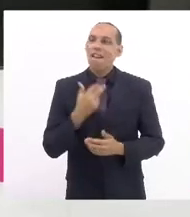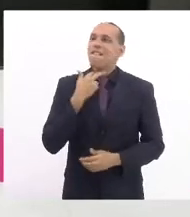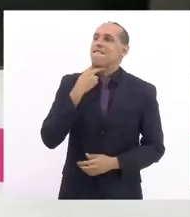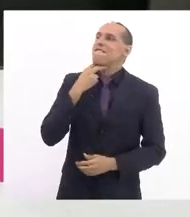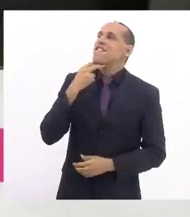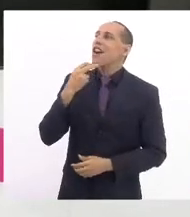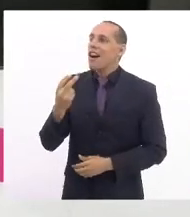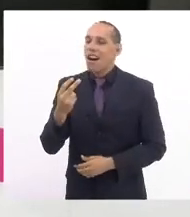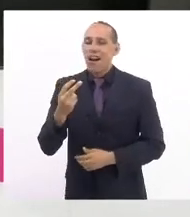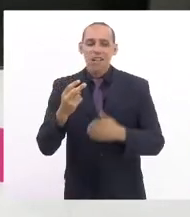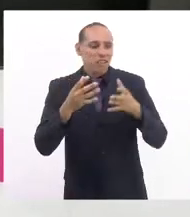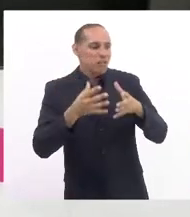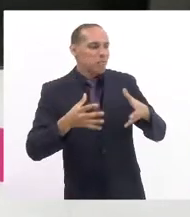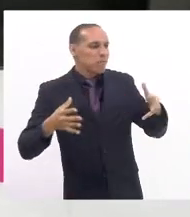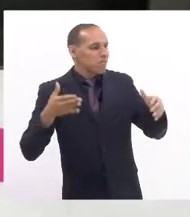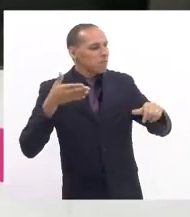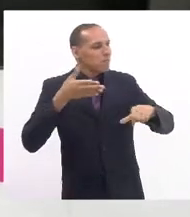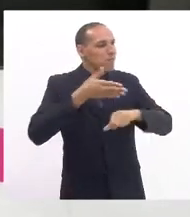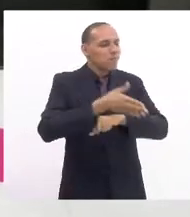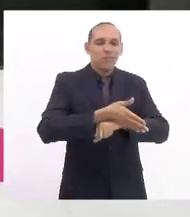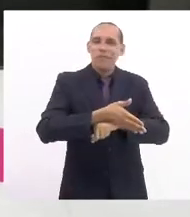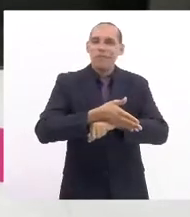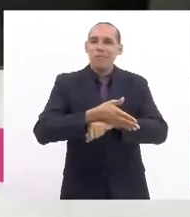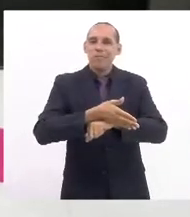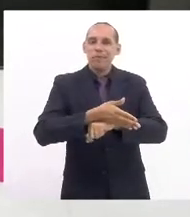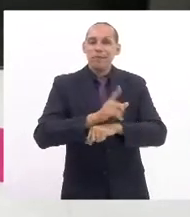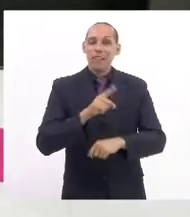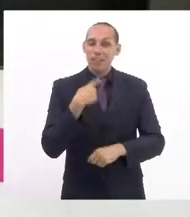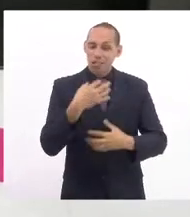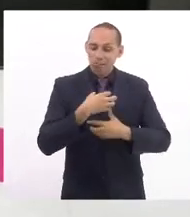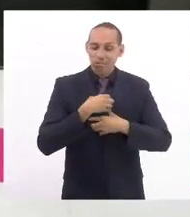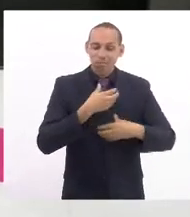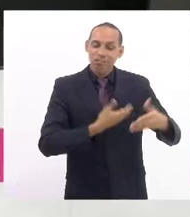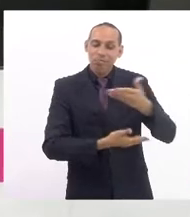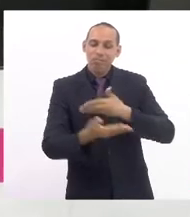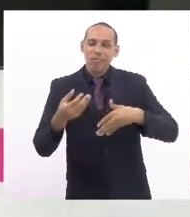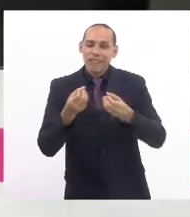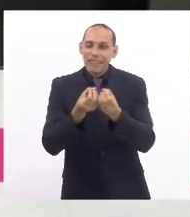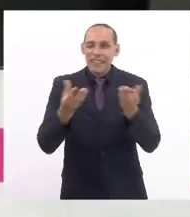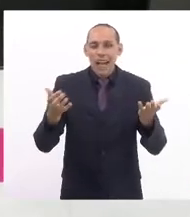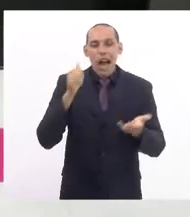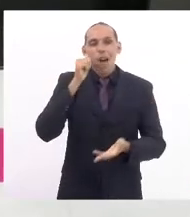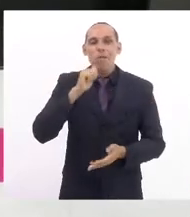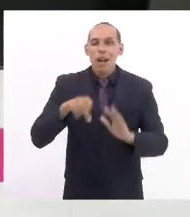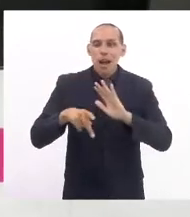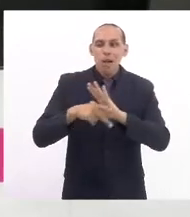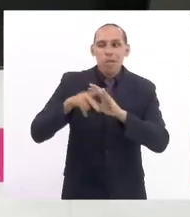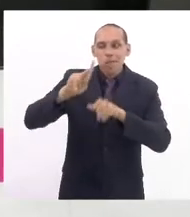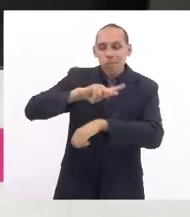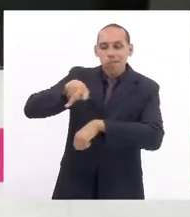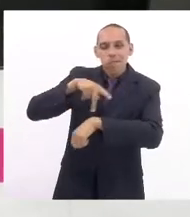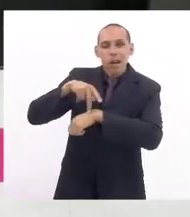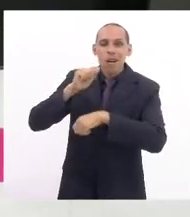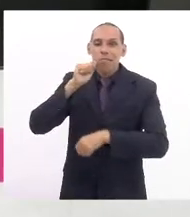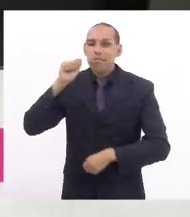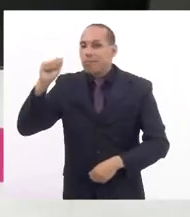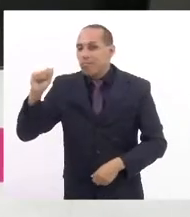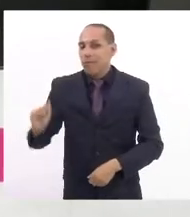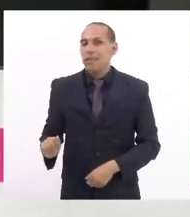por espaço e aí deixar a nossa solidariedade às mulheres ucranianas, que vêm